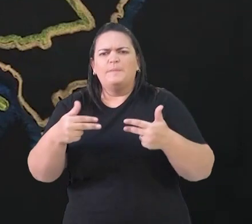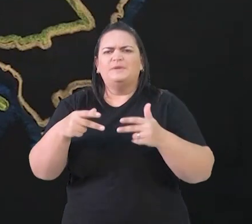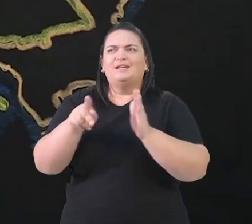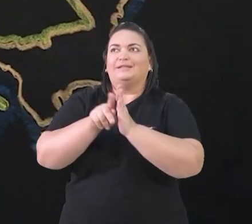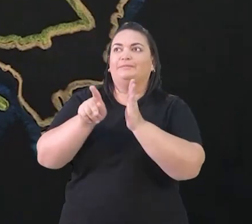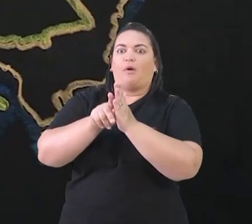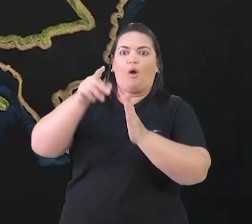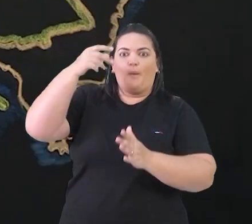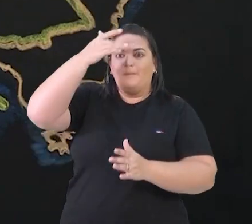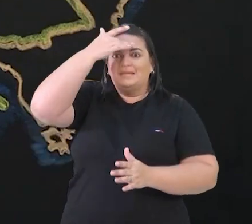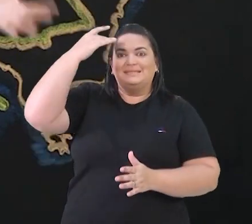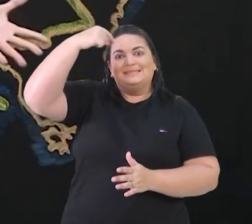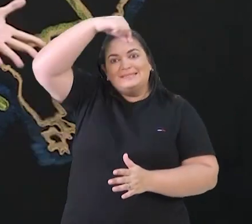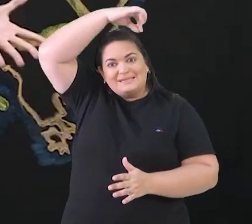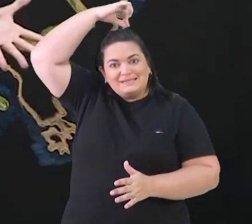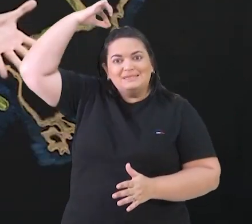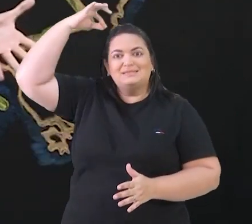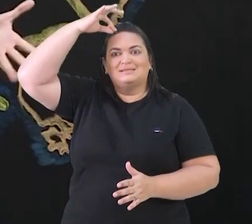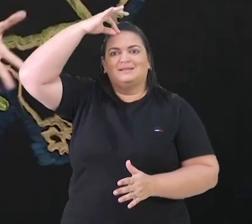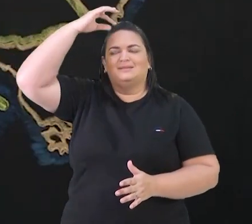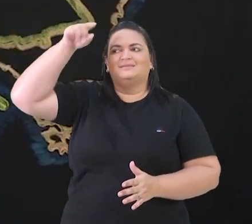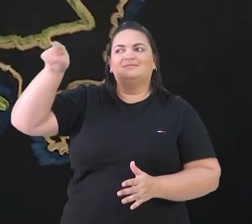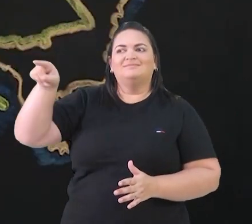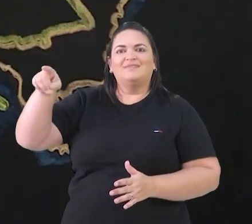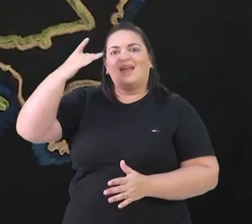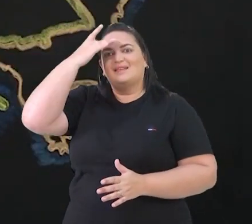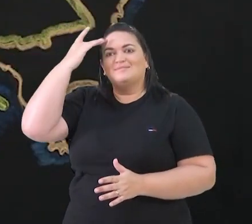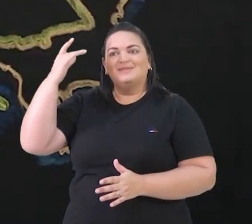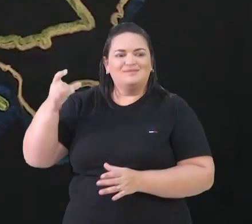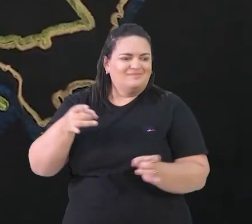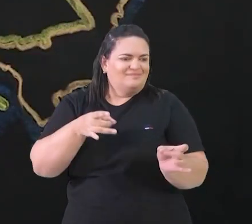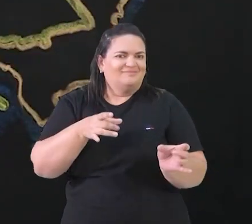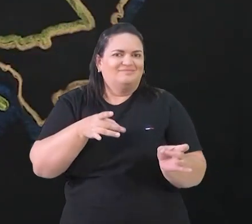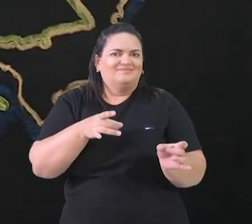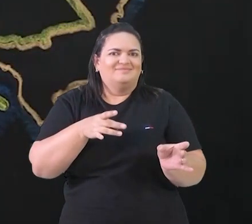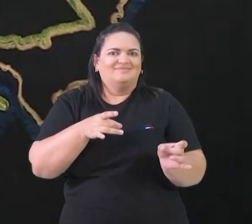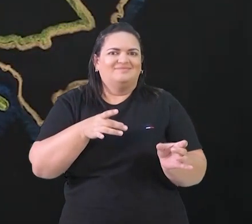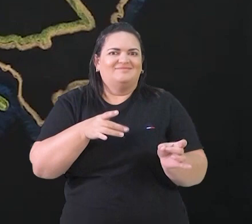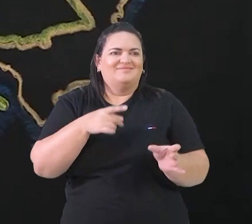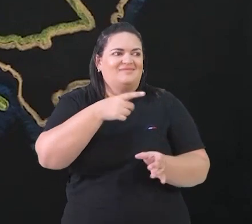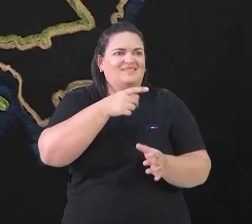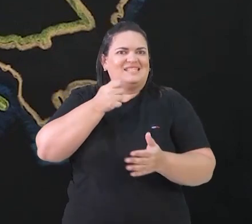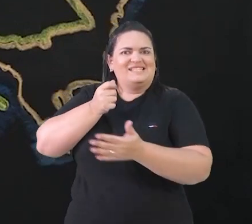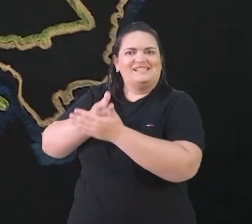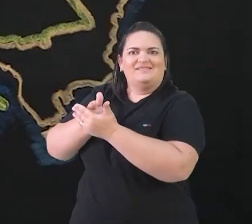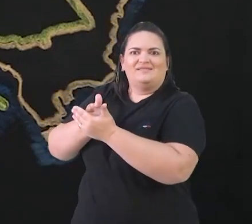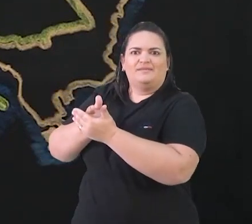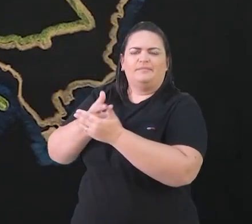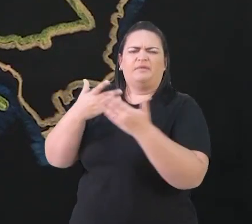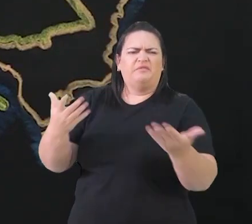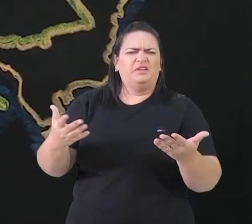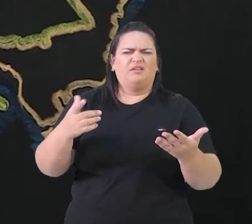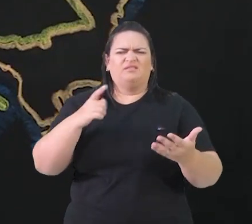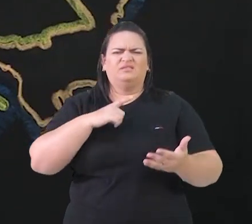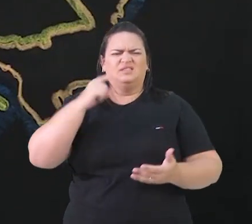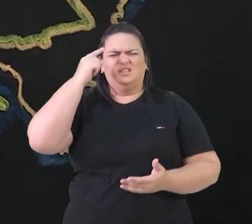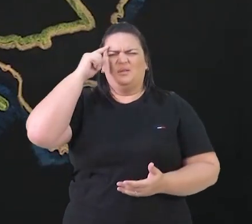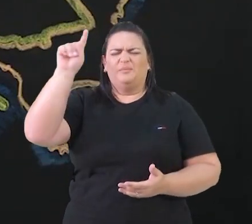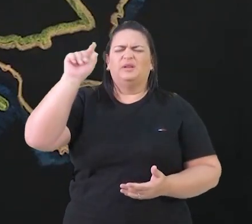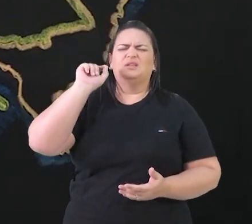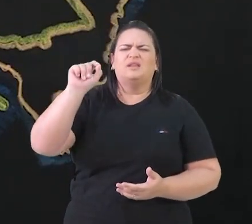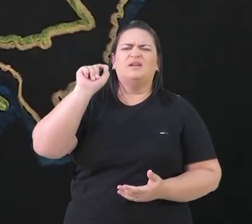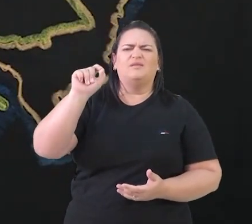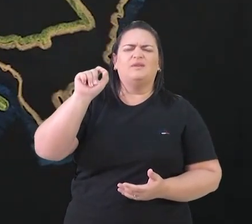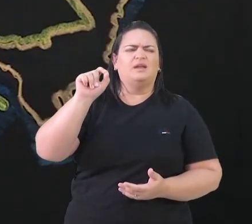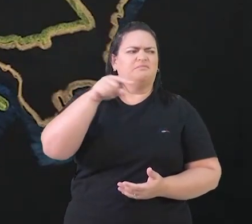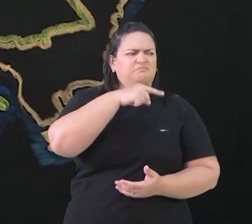a santos e as pessoas importantes da fé católica, e aquilo era vendido. Ou seja, tinha uma ideia de que a Igreja estava